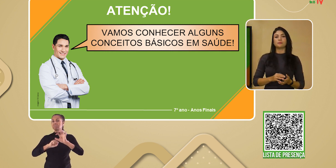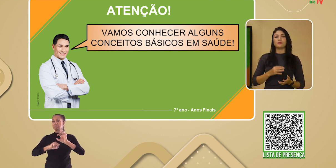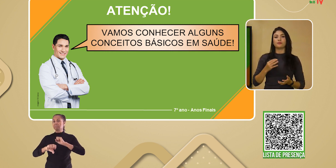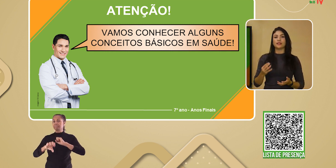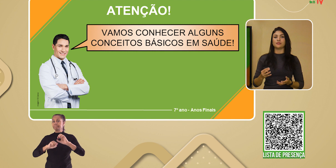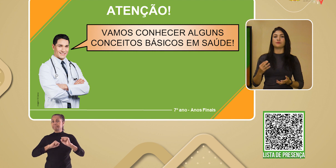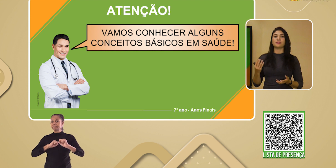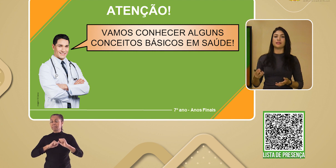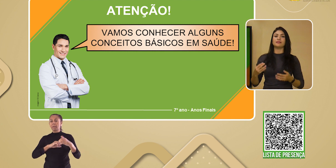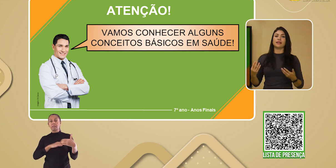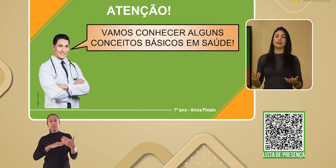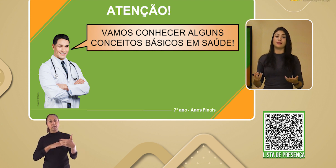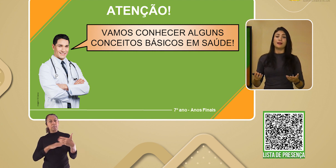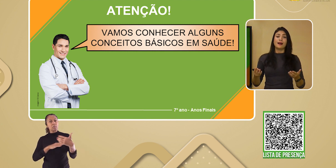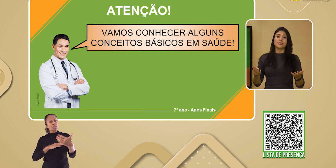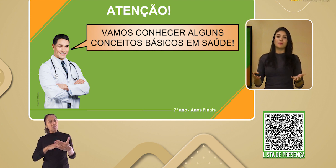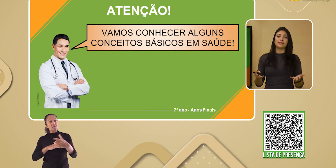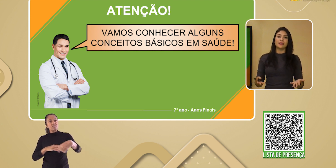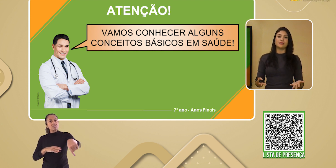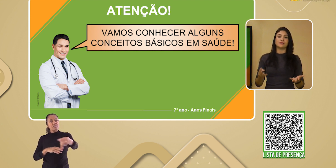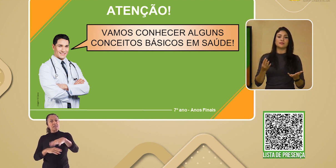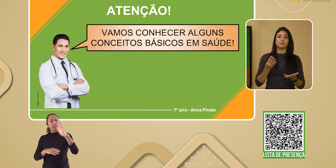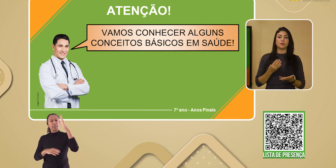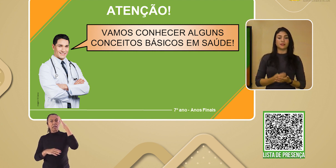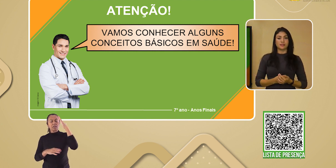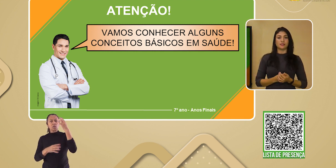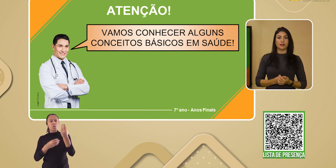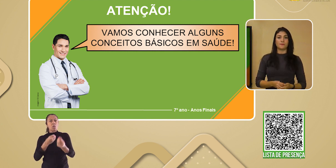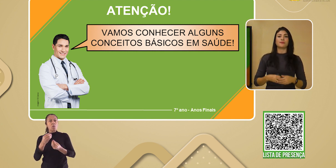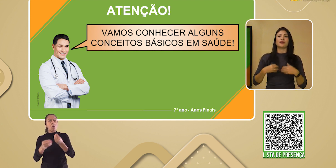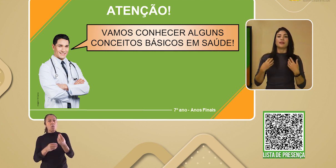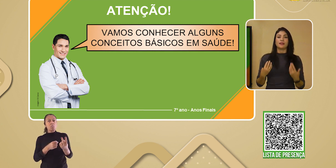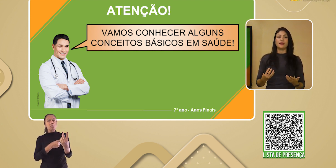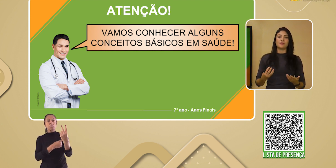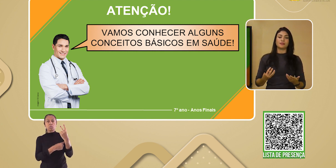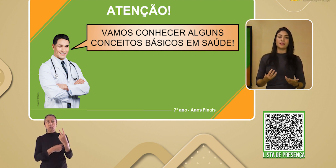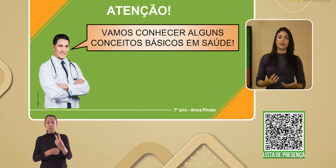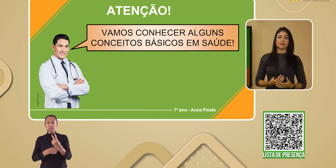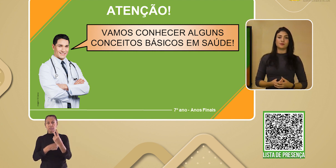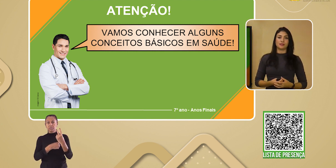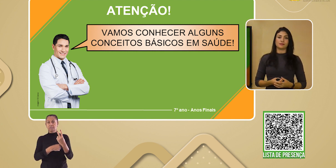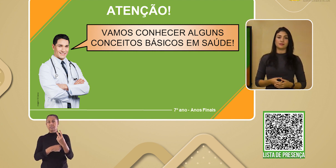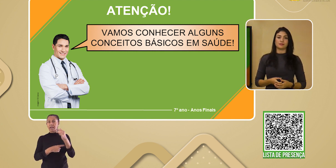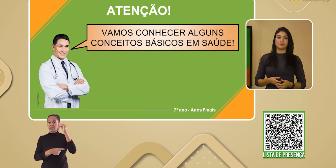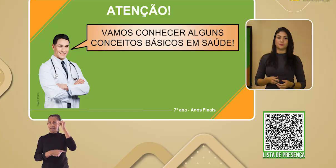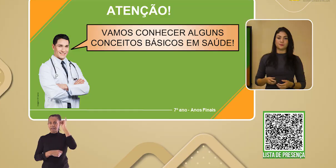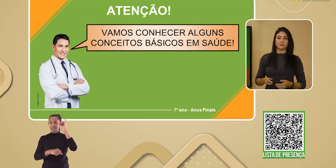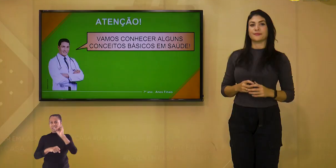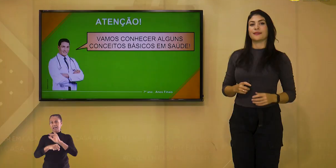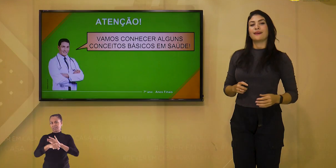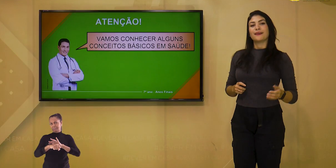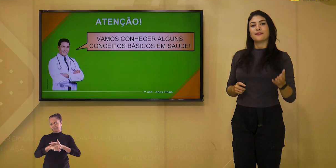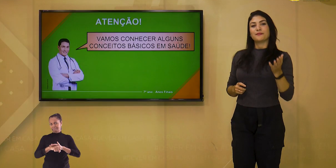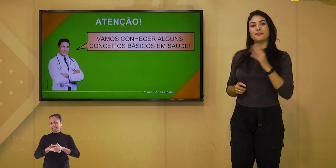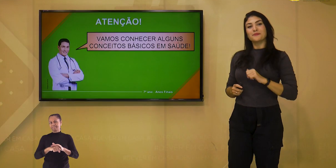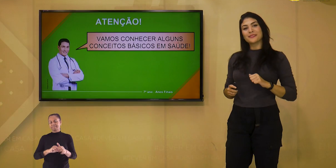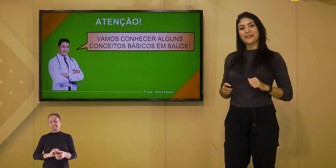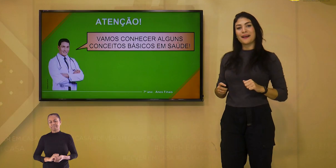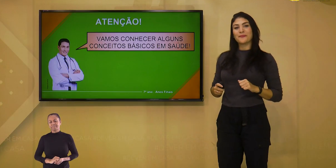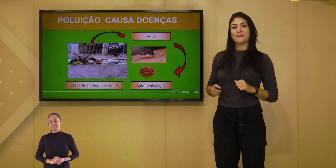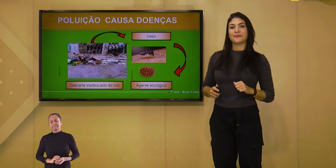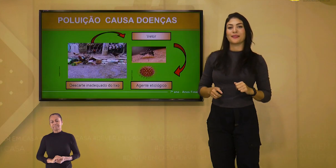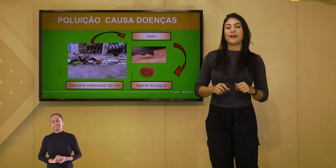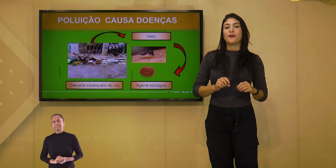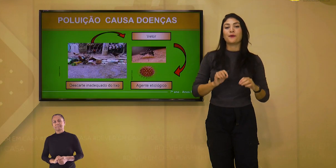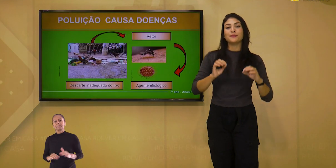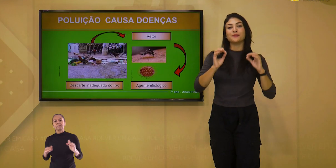que mais para frente você entenda as maneiras de se proteger e evitar as doenças. Vamos